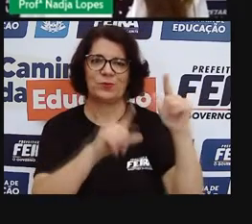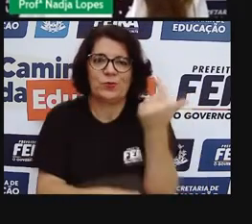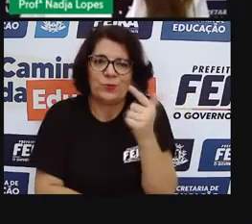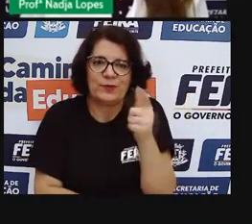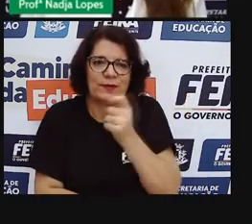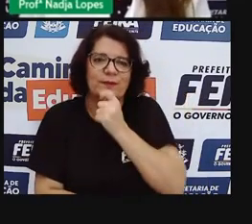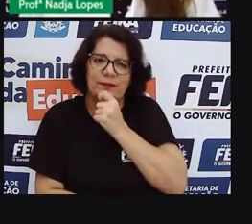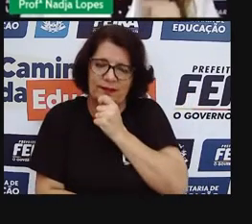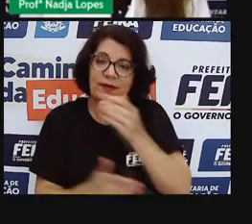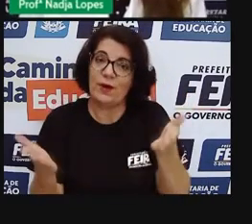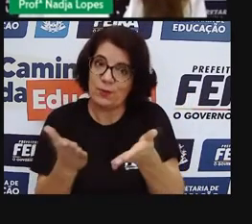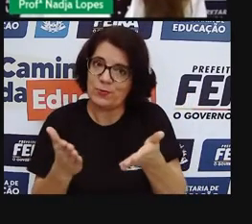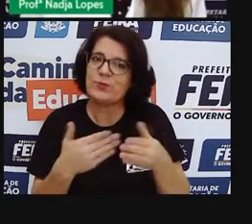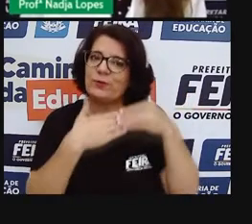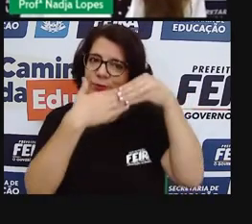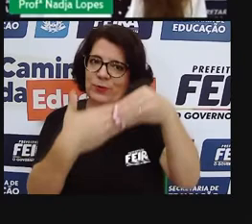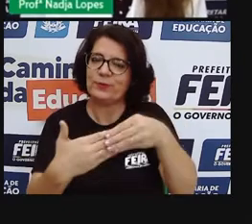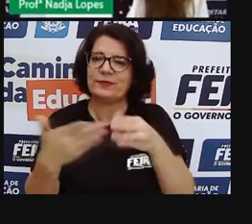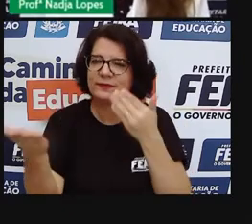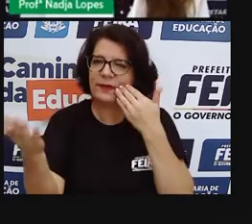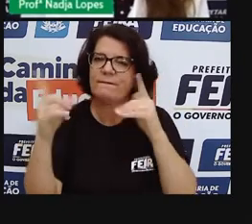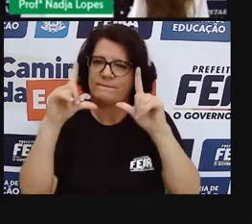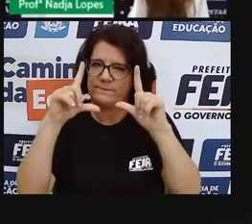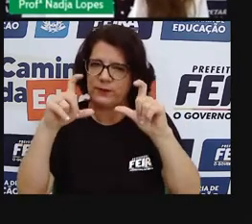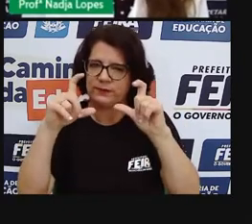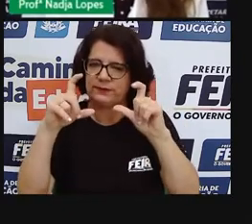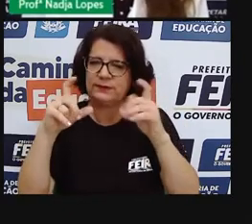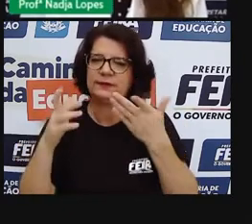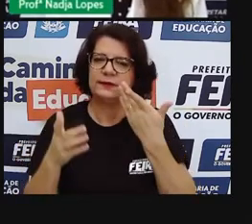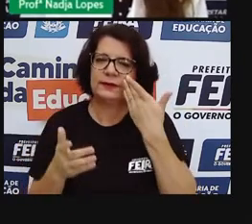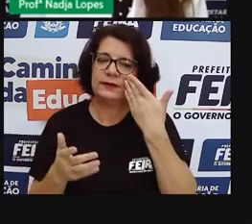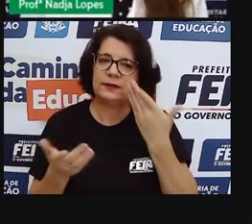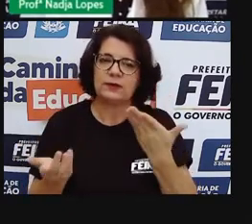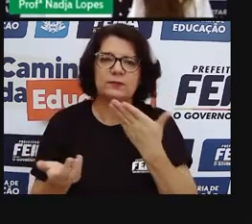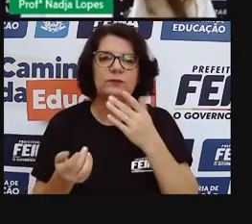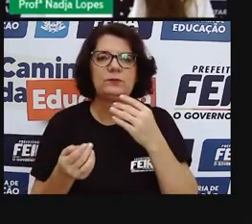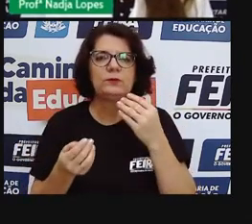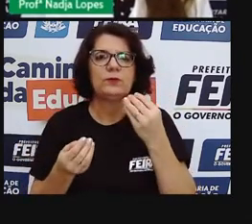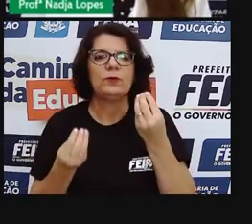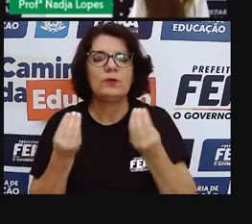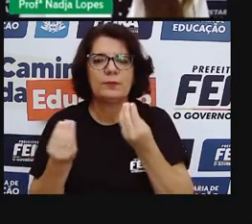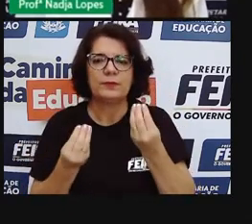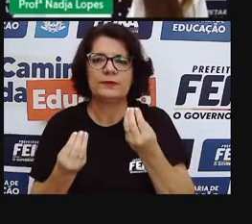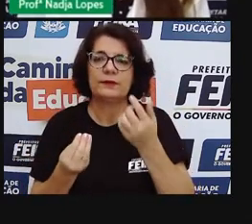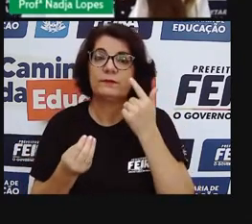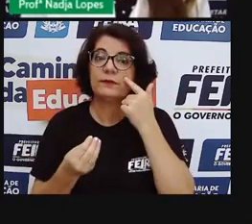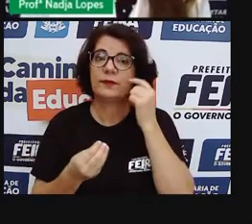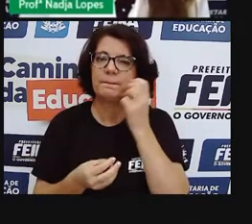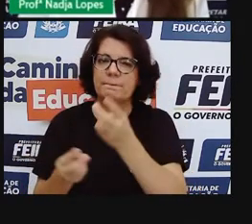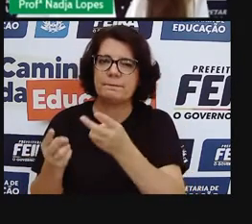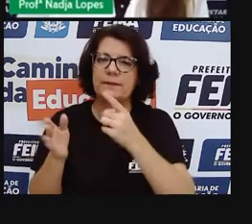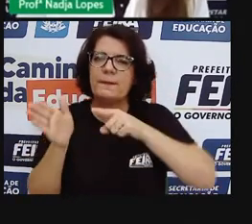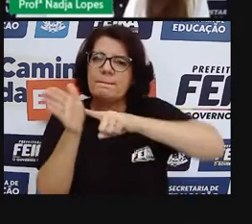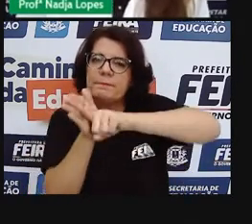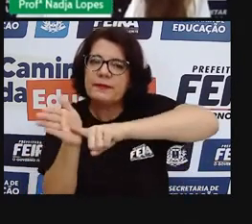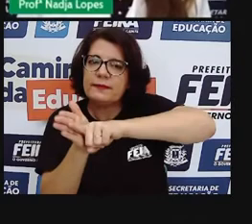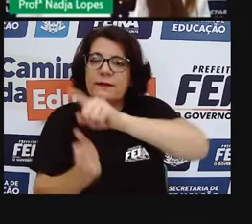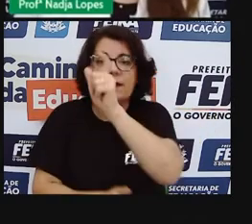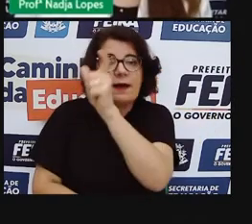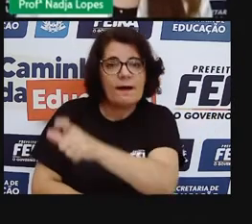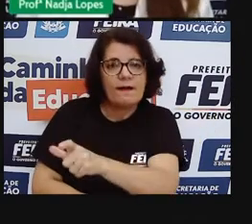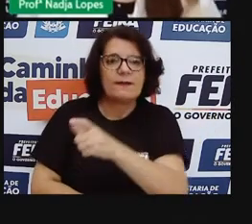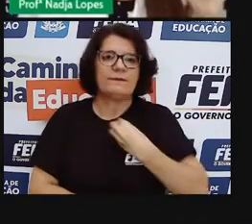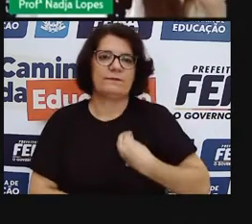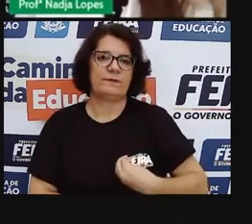Eu não falei sobre ele, mas eu trouxe ele aqui hoje como um desafio para que vocês pesquisem um pouco. A gente vai